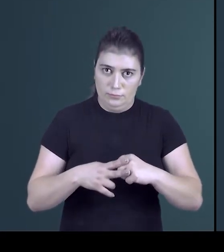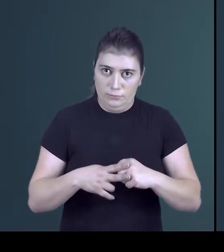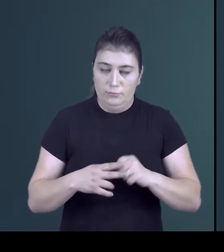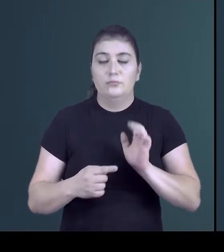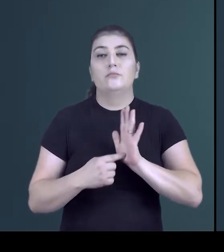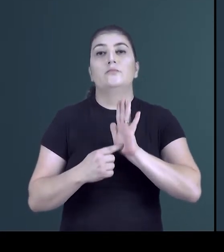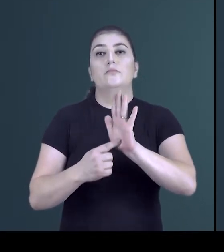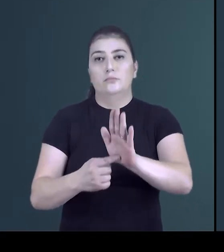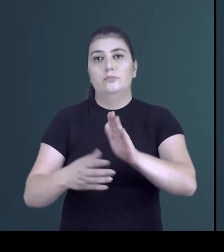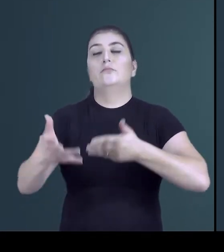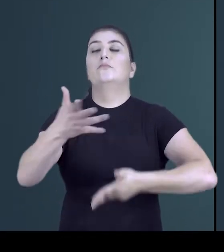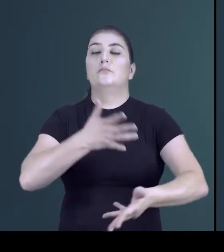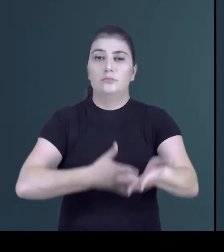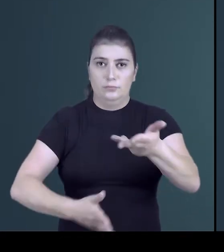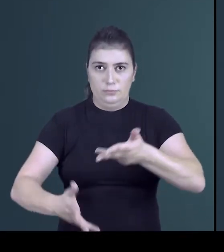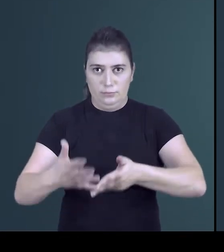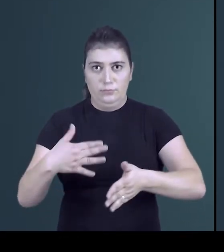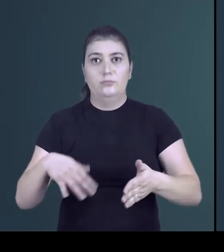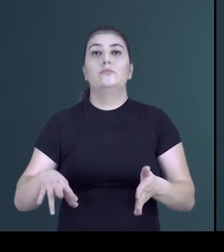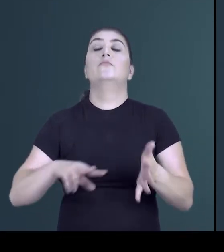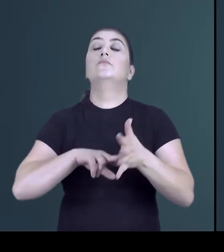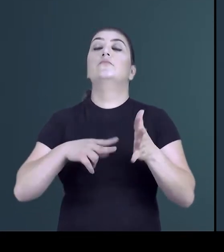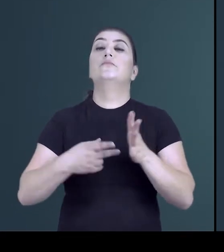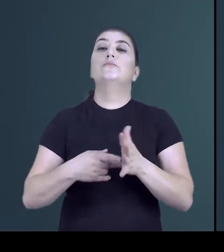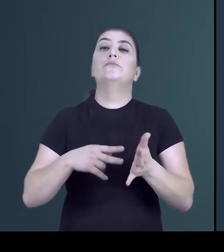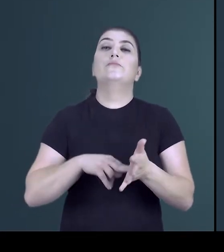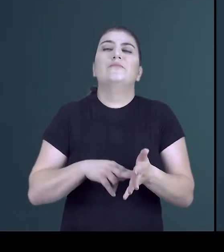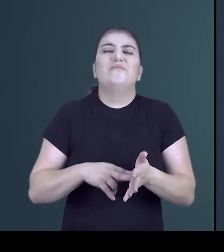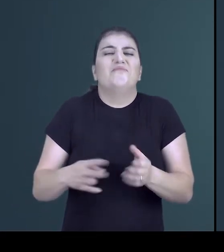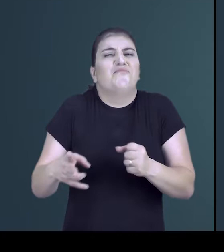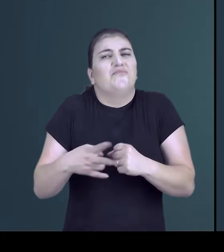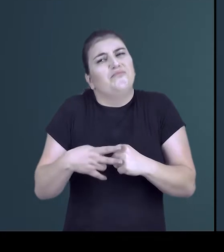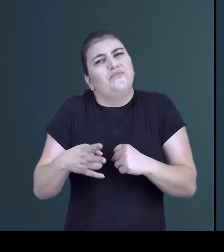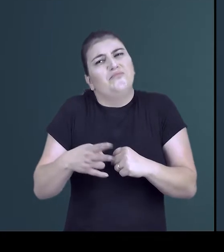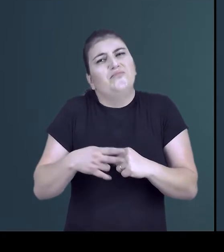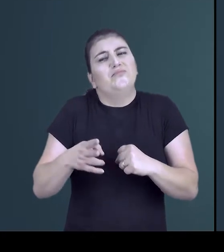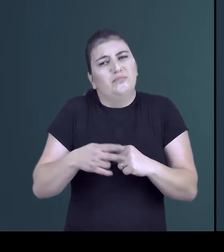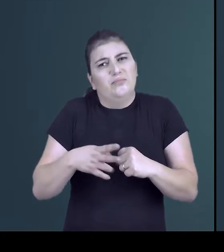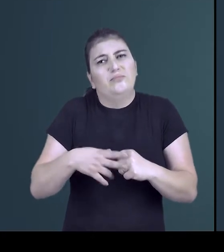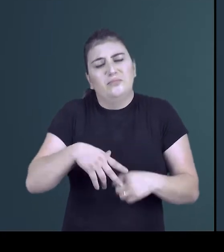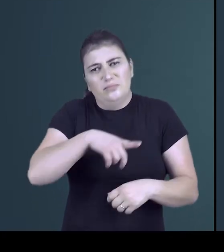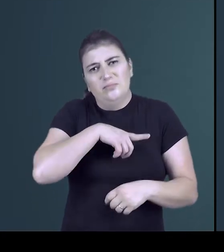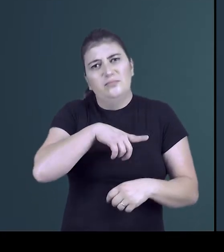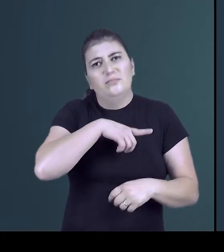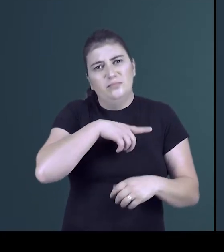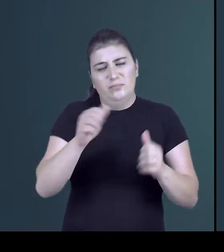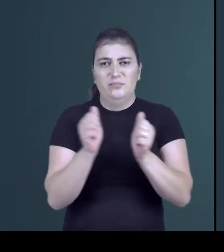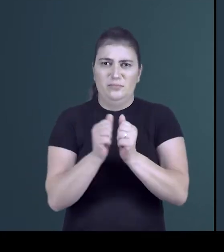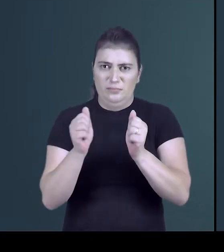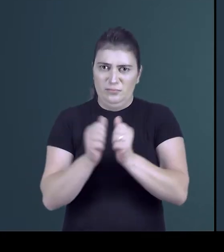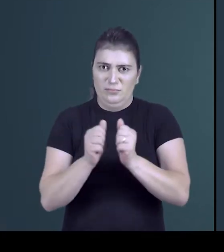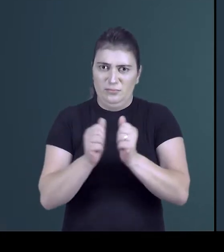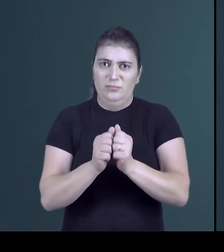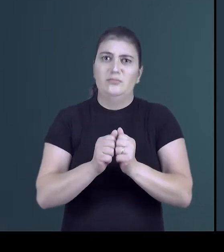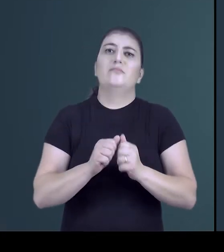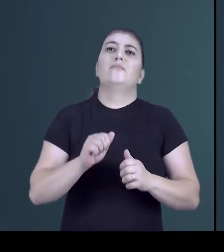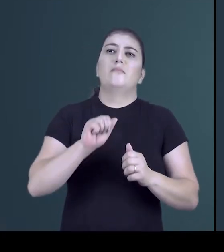estabelecer a relação de sentido. Falamos verbos, podem ter como elementos juntos, adjuntos adverbiais.